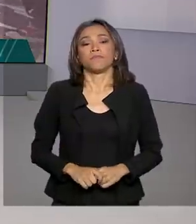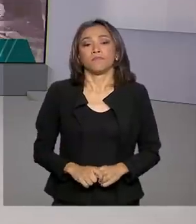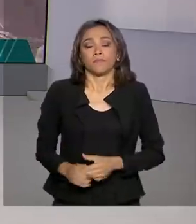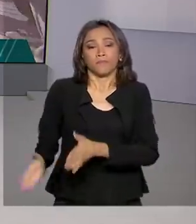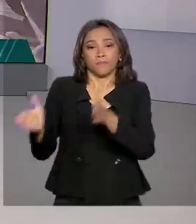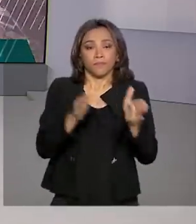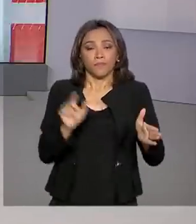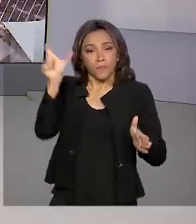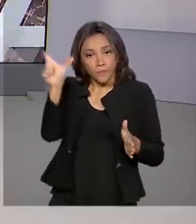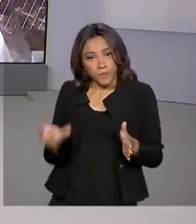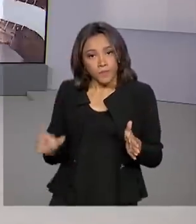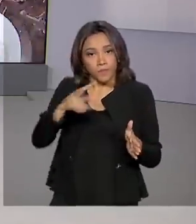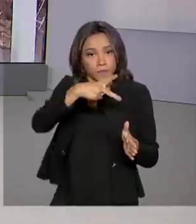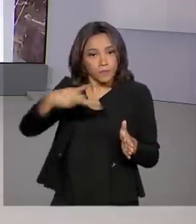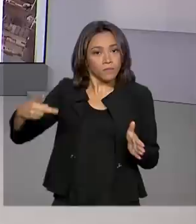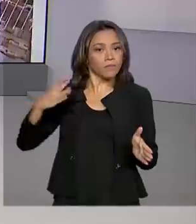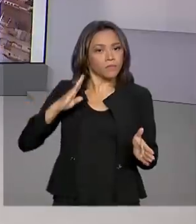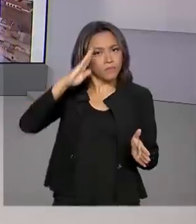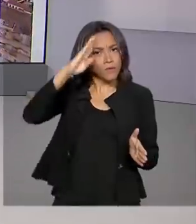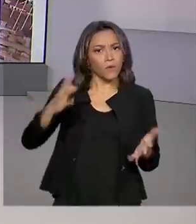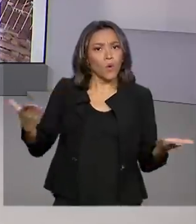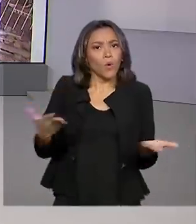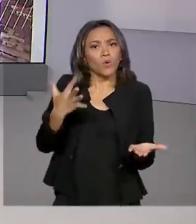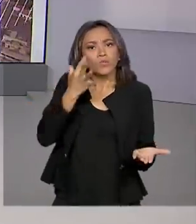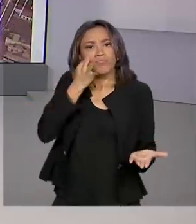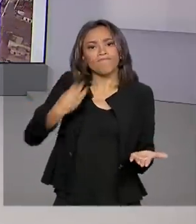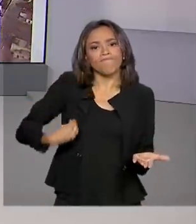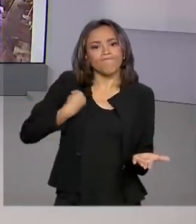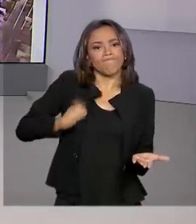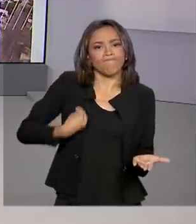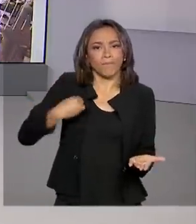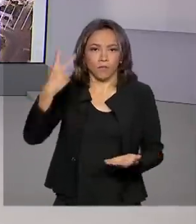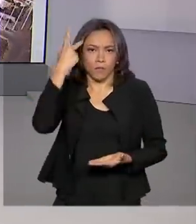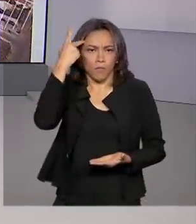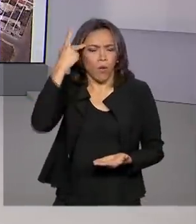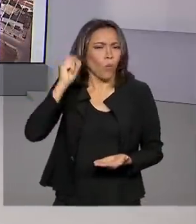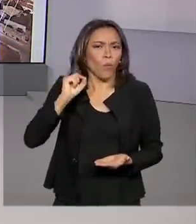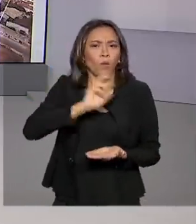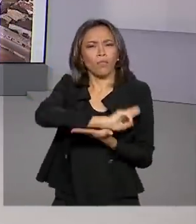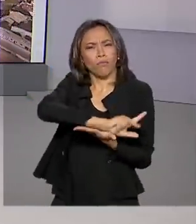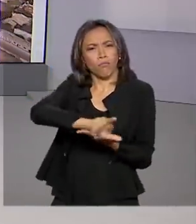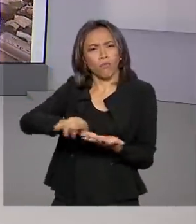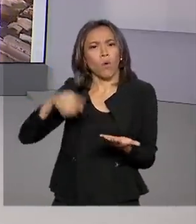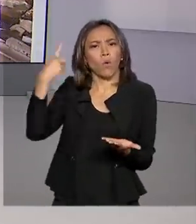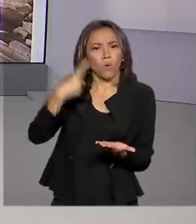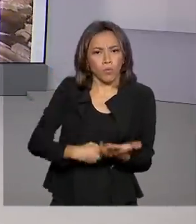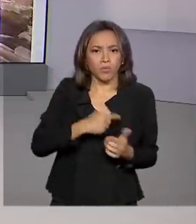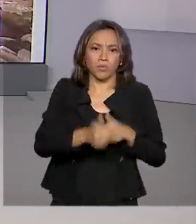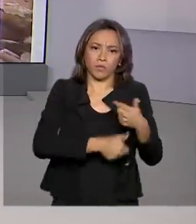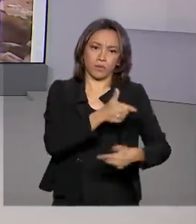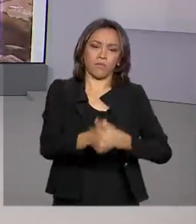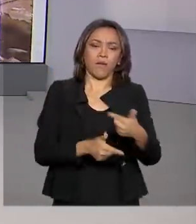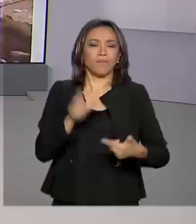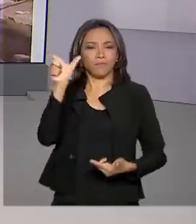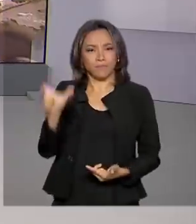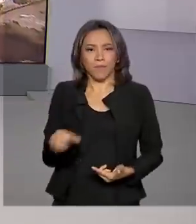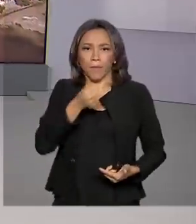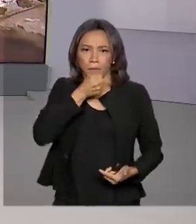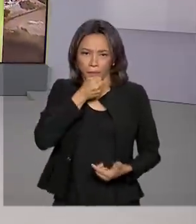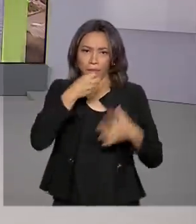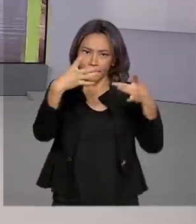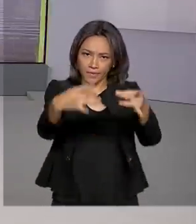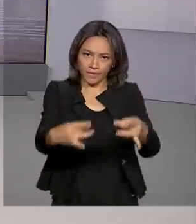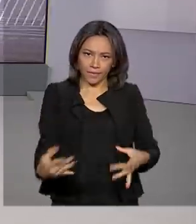O presidente Jair Bolsonaro está hoje em São Paulo, onde cumpre uma série de compromissos. O repórter Pablo Mundin traz os